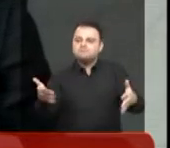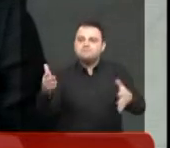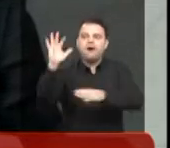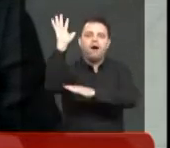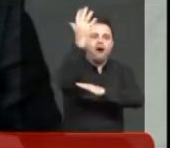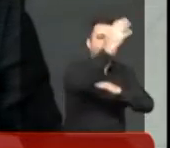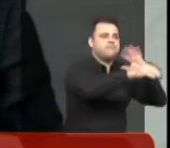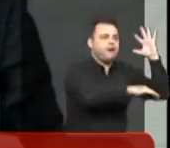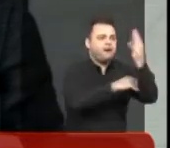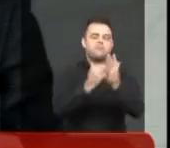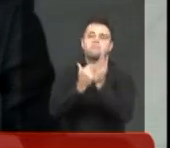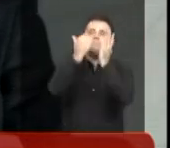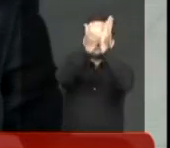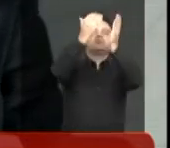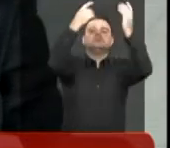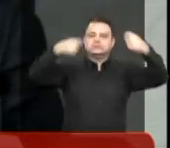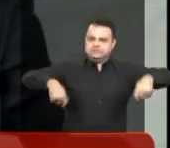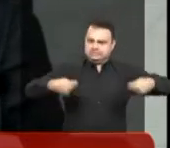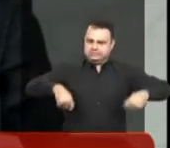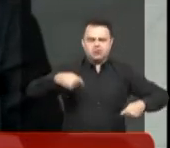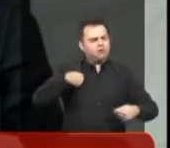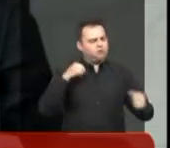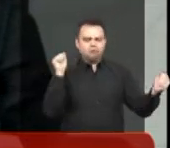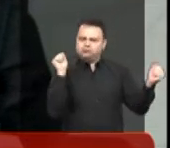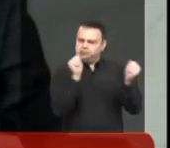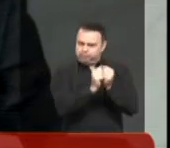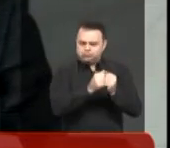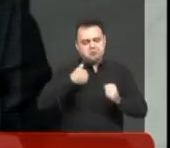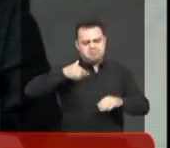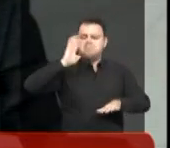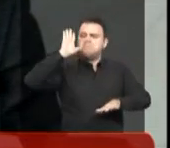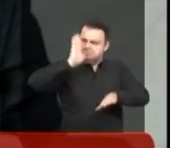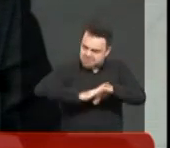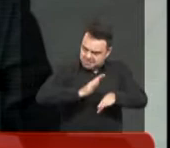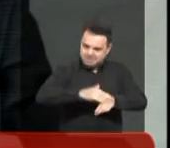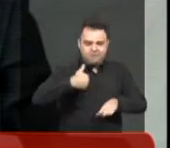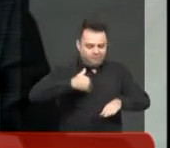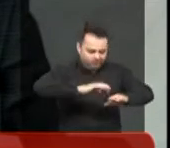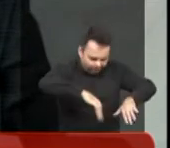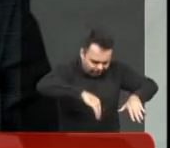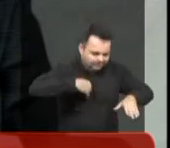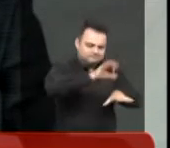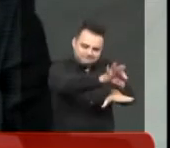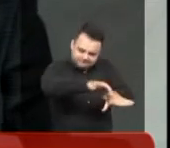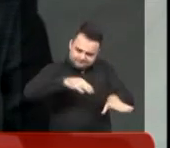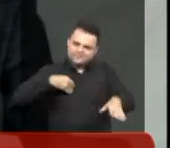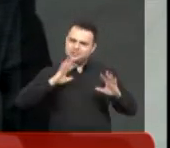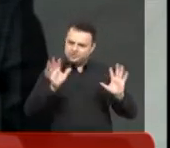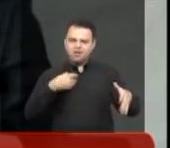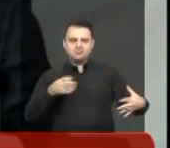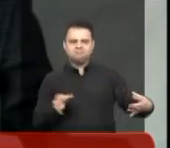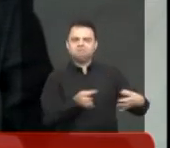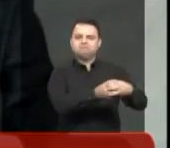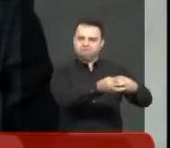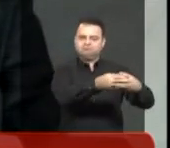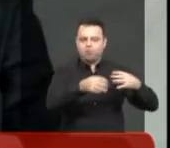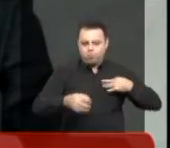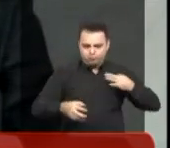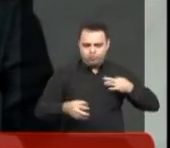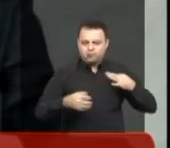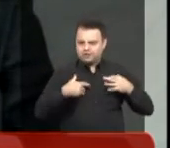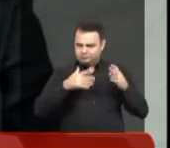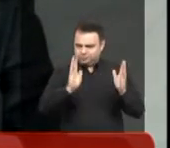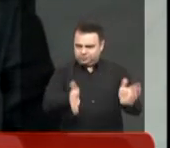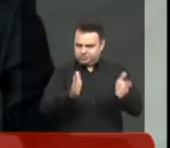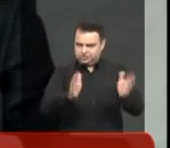milhares de árvores por São José do Rio Preto. Eu participei de vários plantios. E aí surgiu essa ideia de